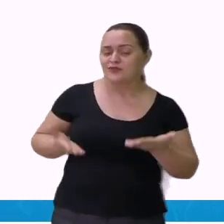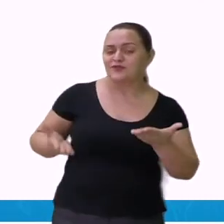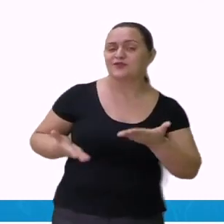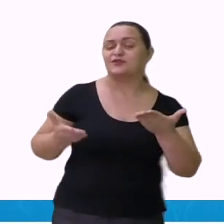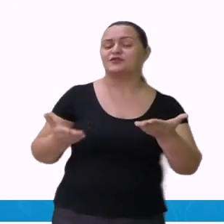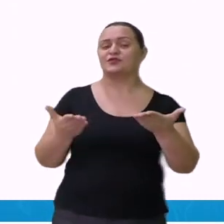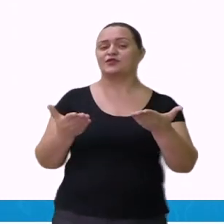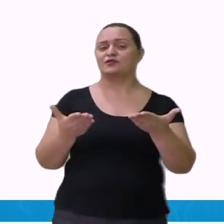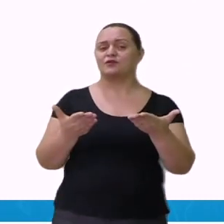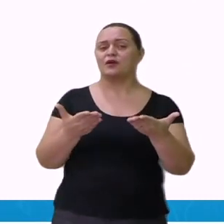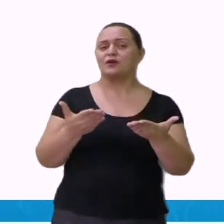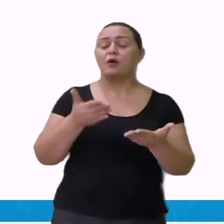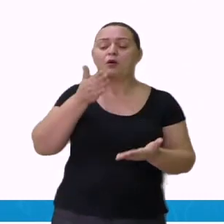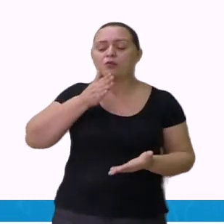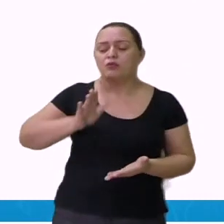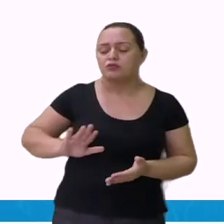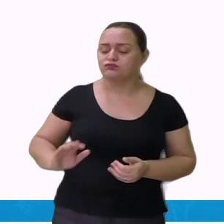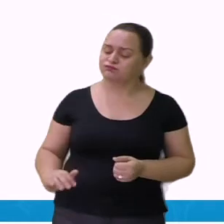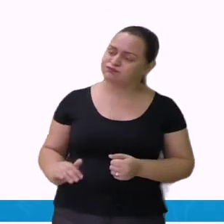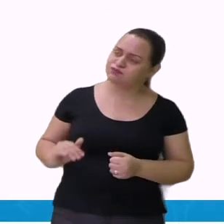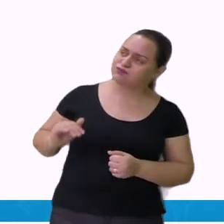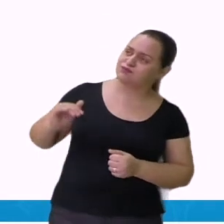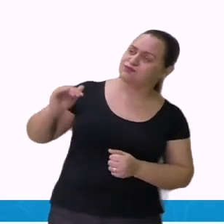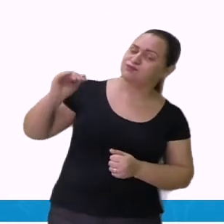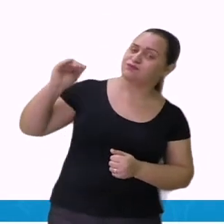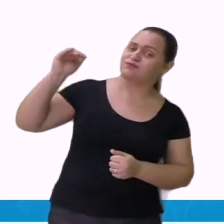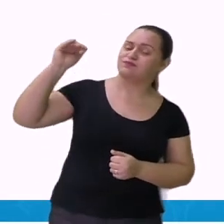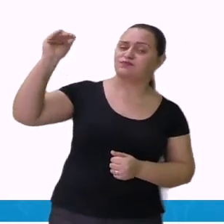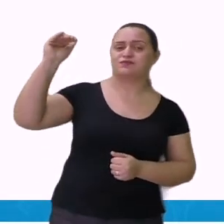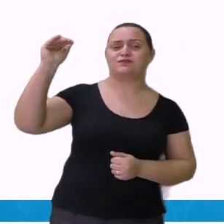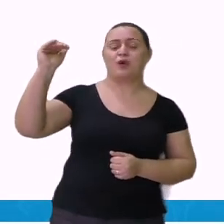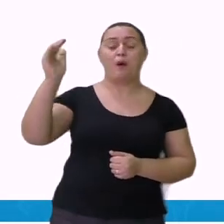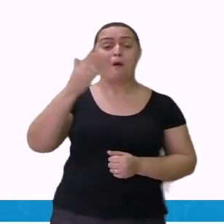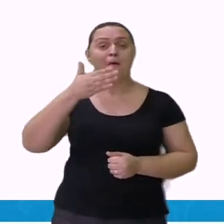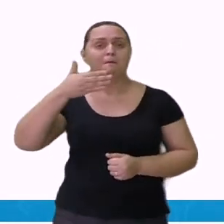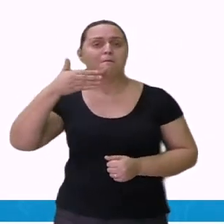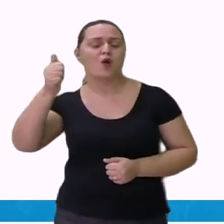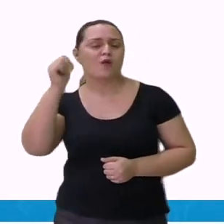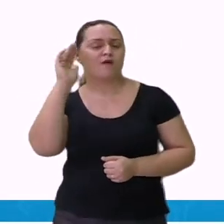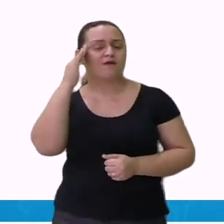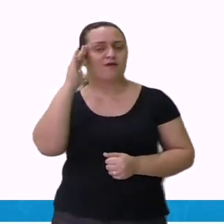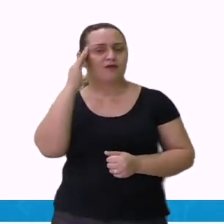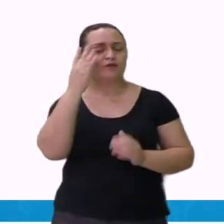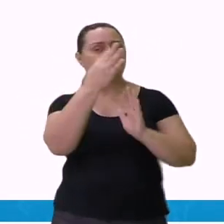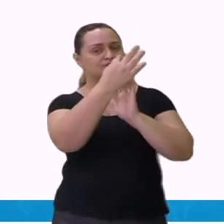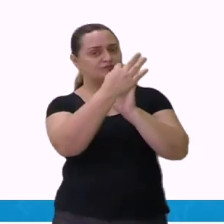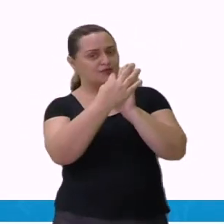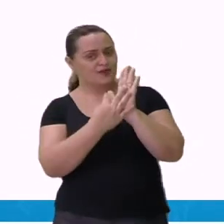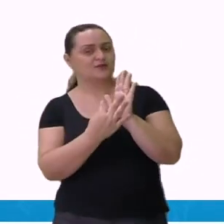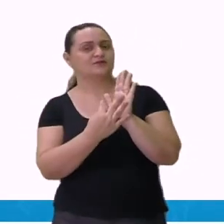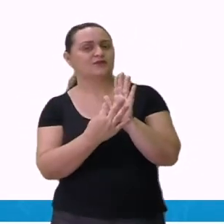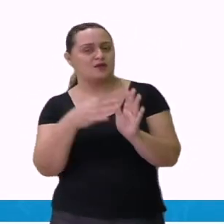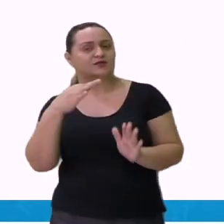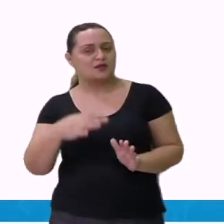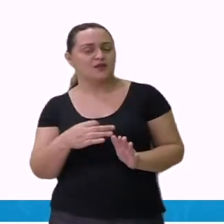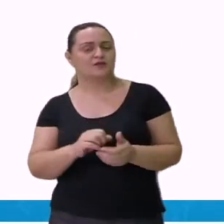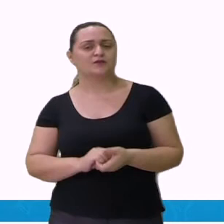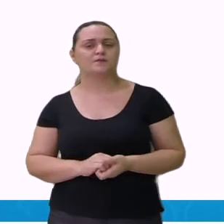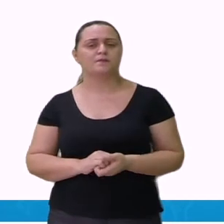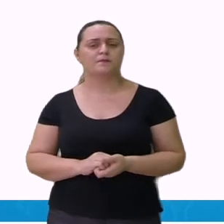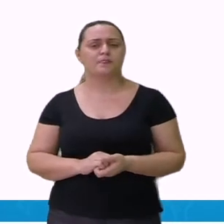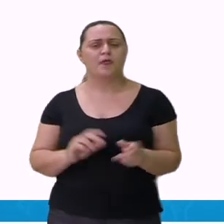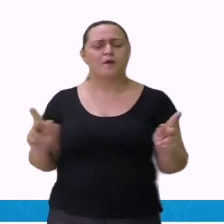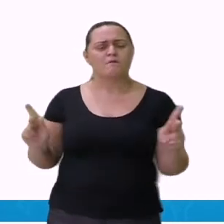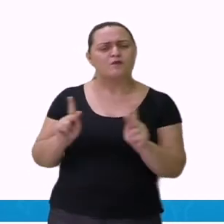Atualmente, ouvimos falar muito sobre a necessidade de os professores despertarem o prazer